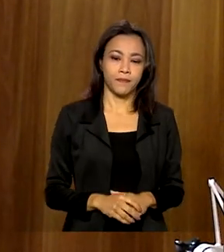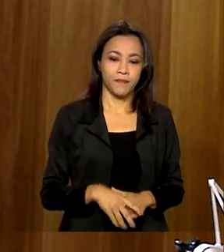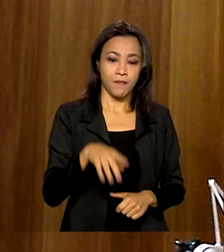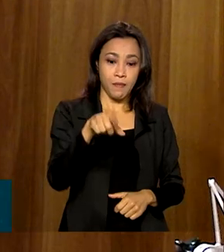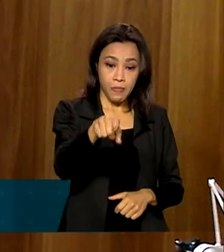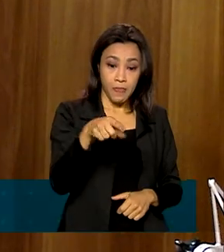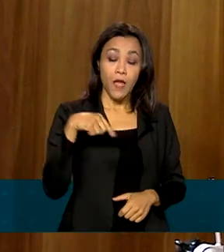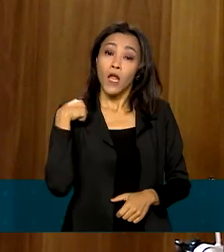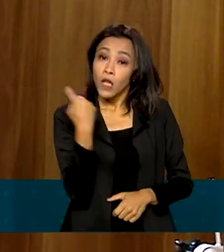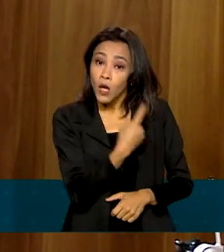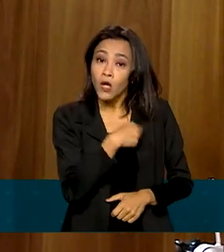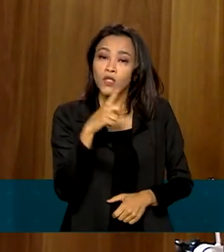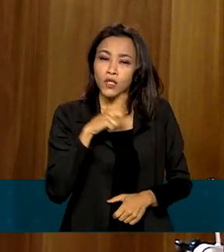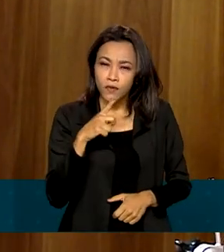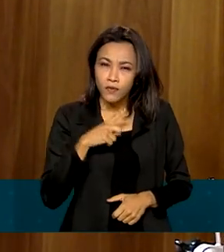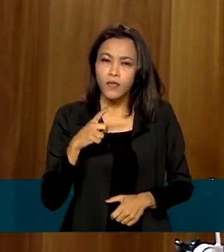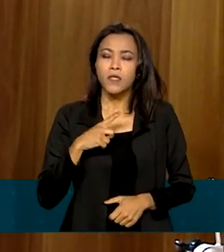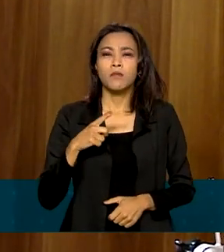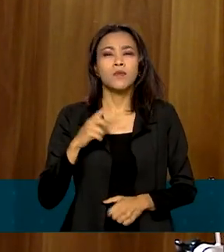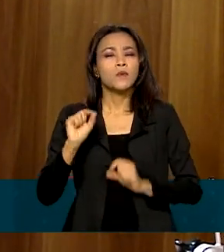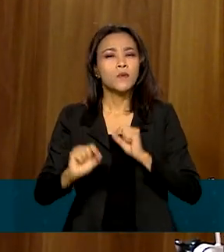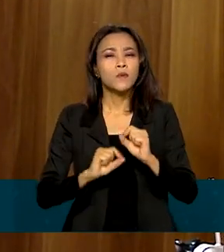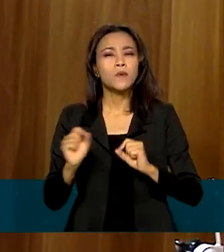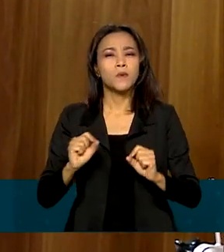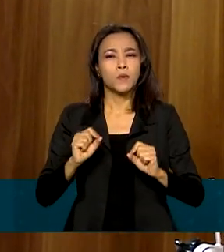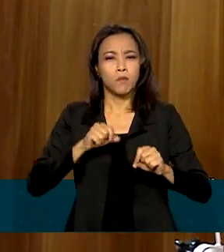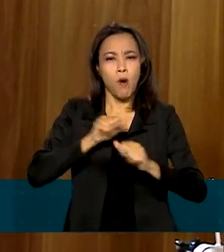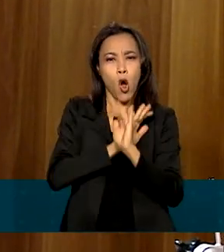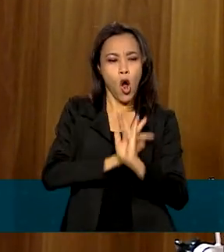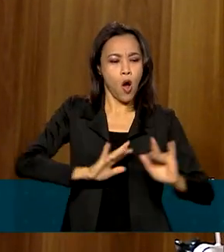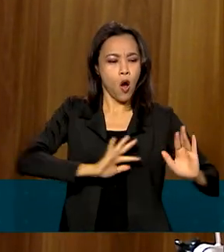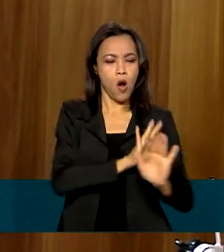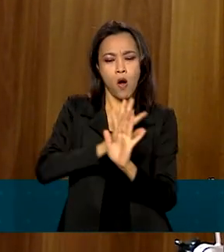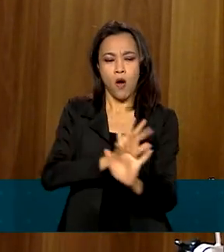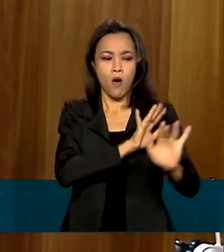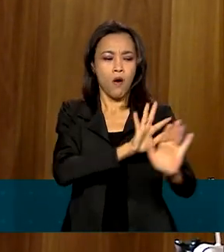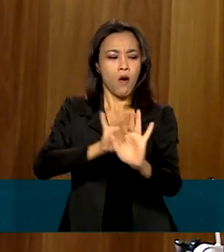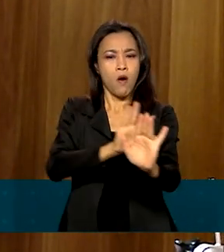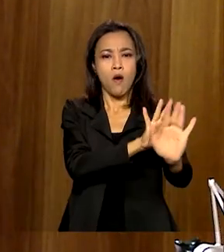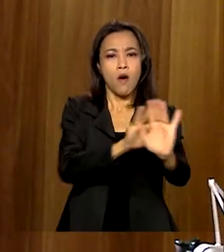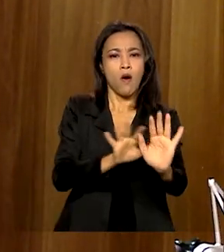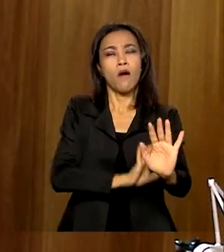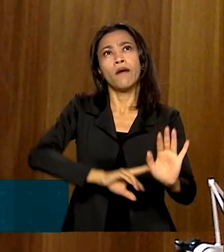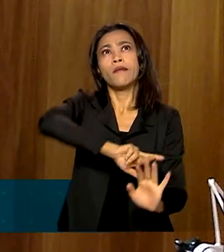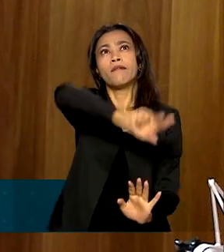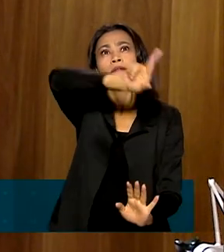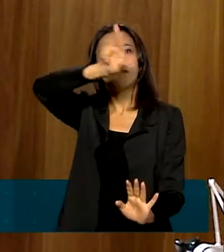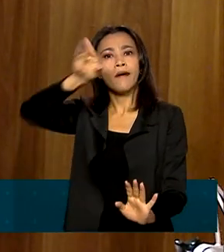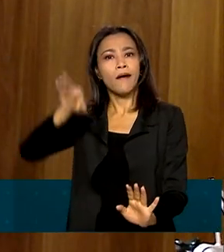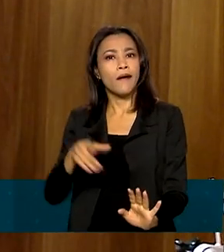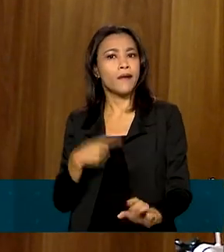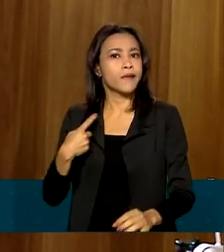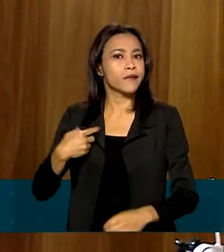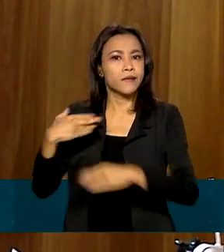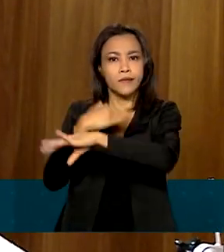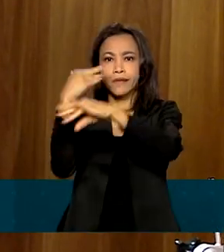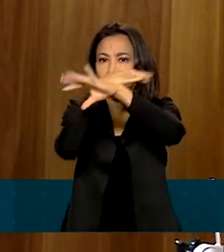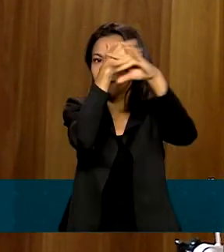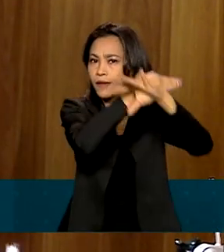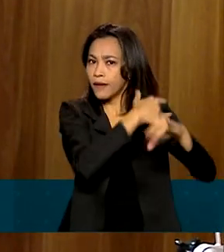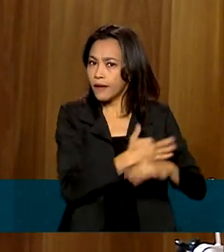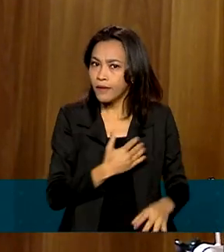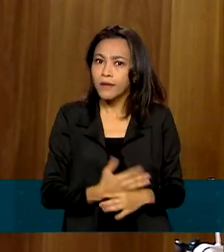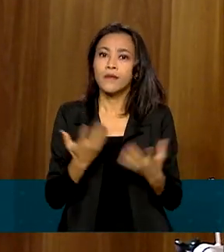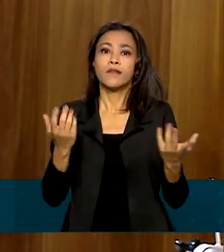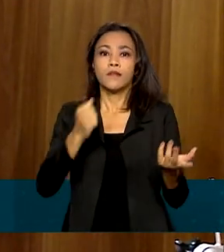manifestações cívicas, ou seja, os desfiles cívicos em várias cidades, capitais como no Rio de Janeiro, São